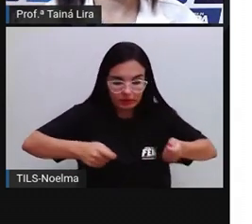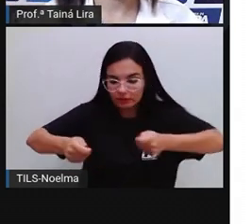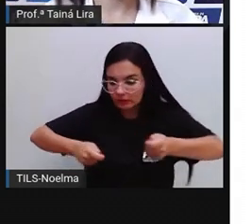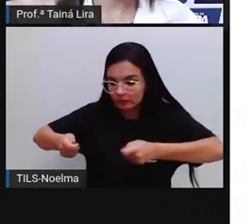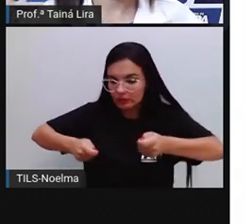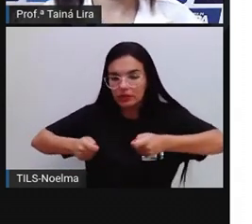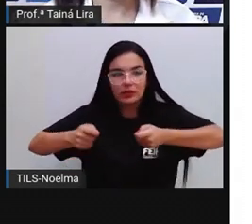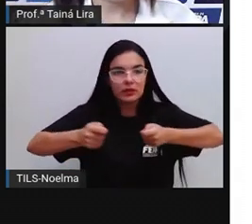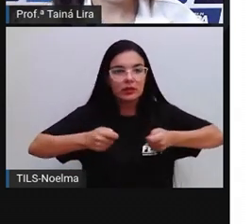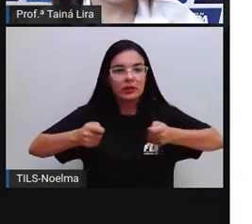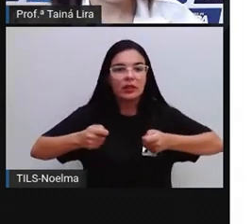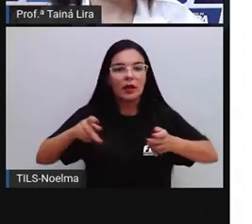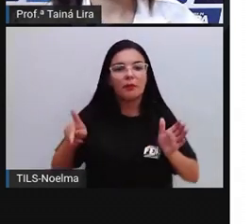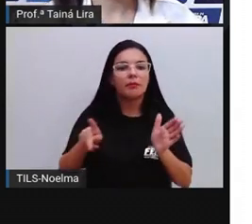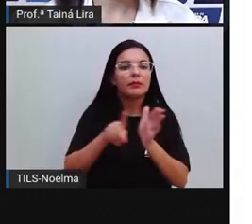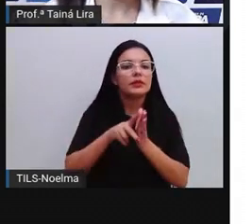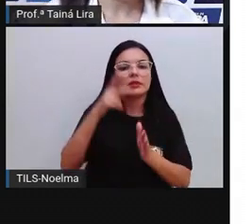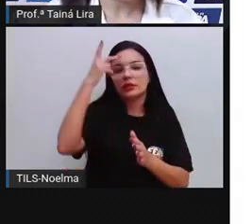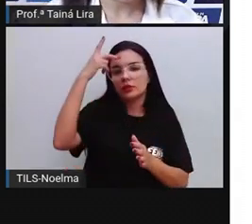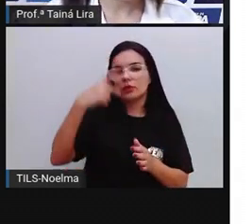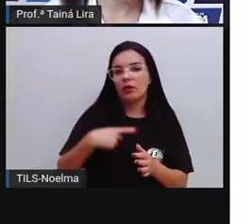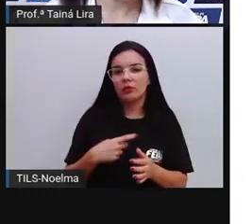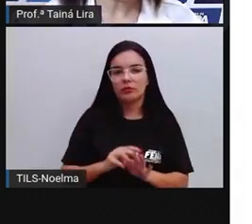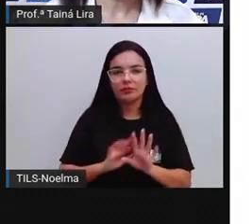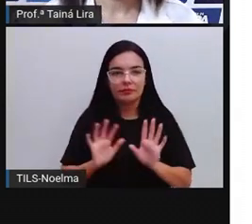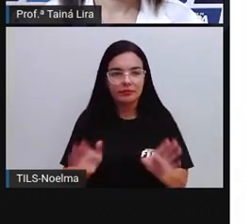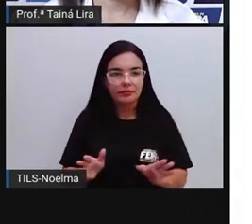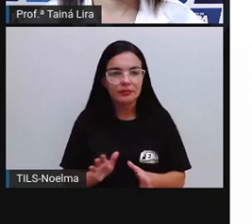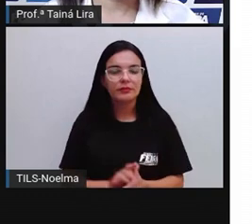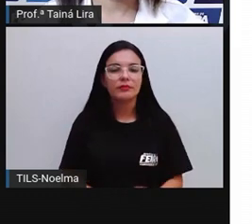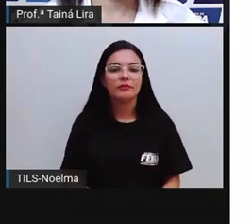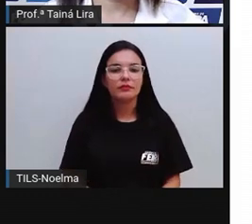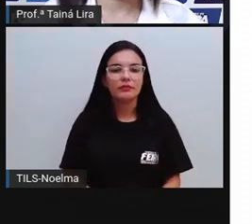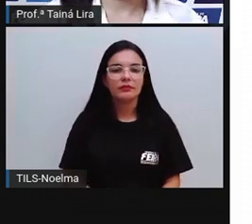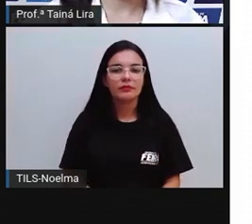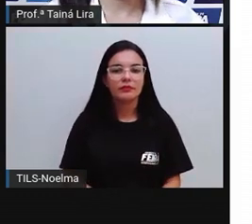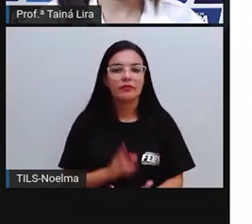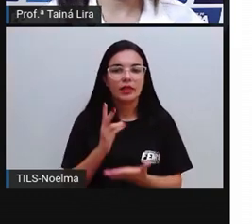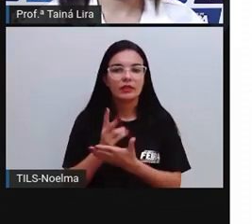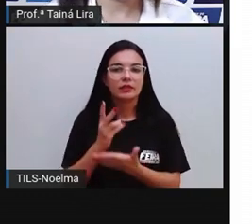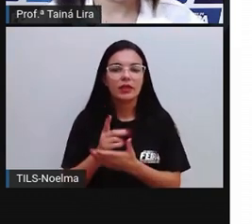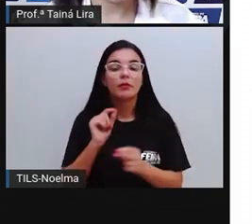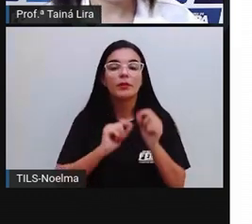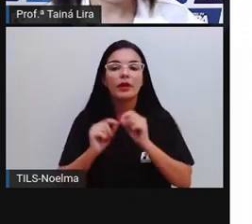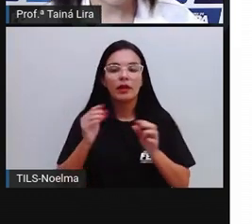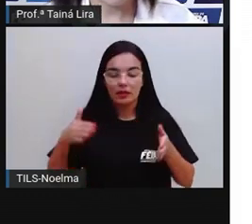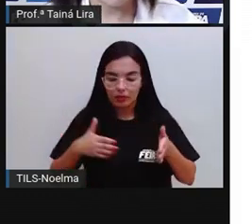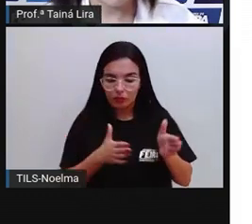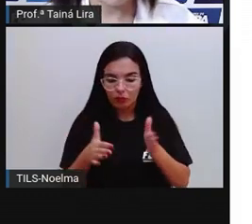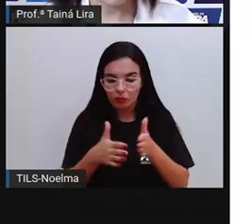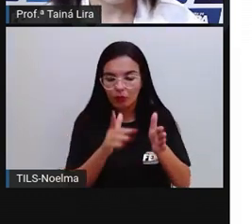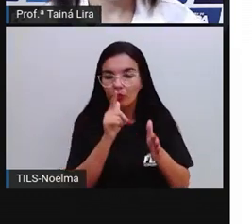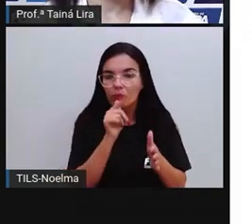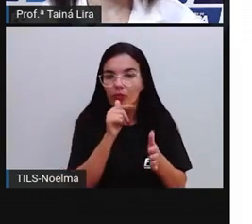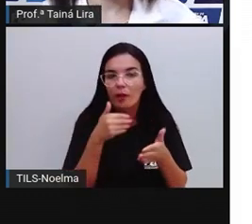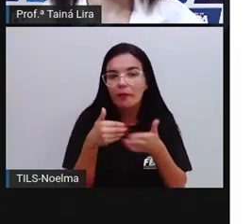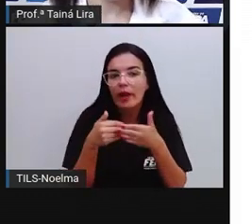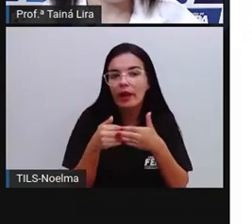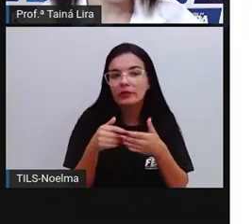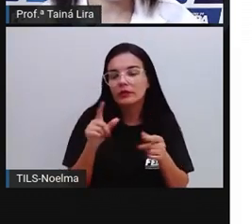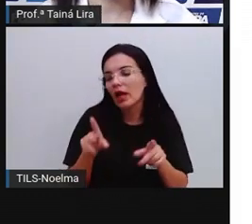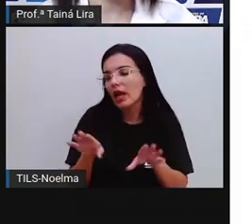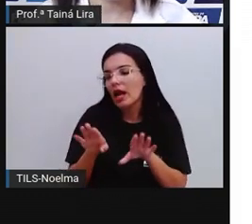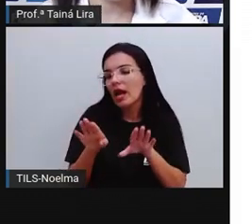extrativismo, mais informal, tá? Geralmente, nas grandes empresas de